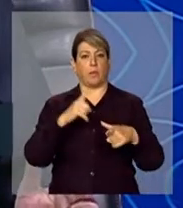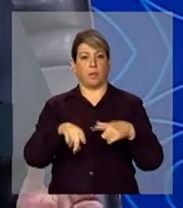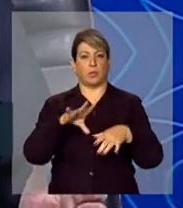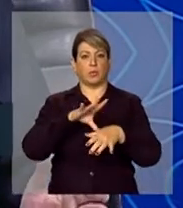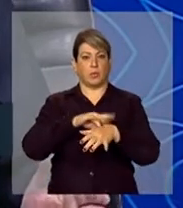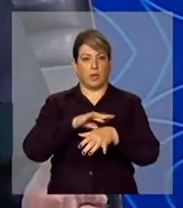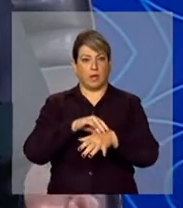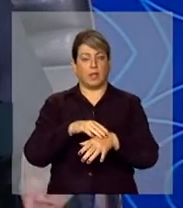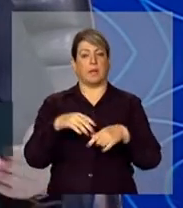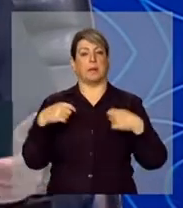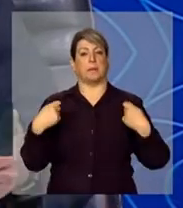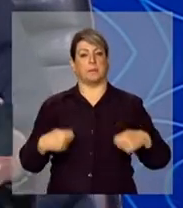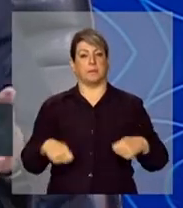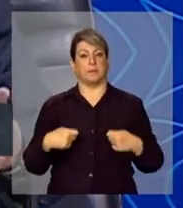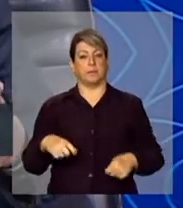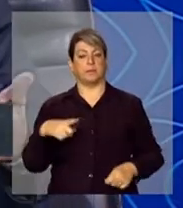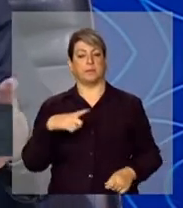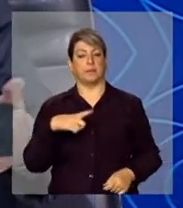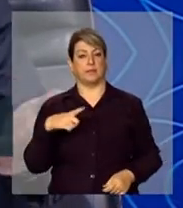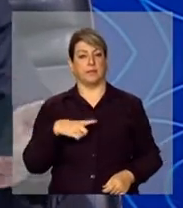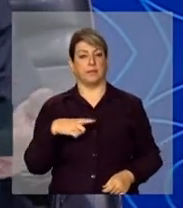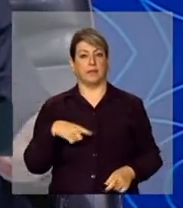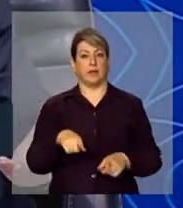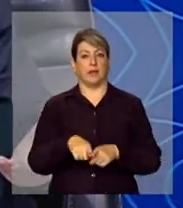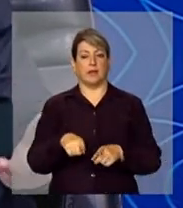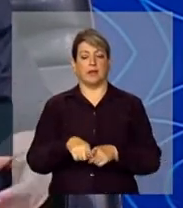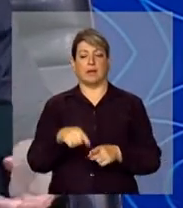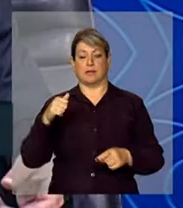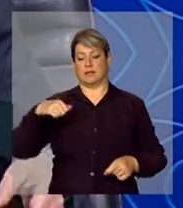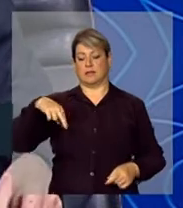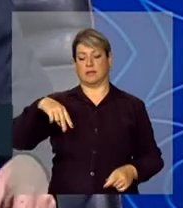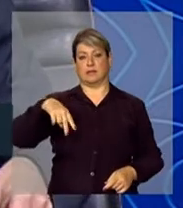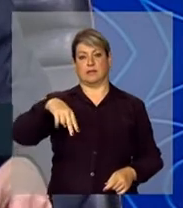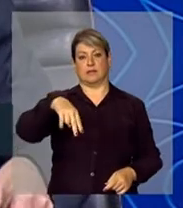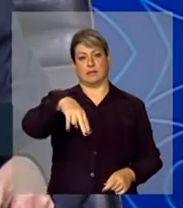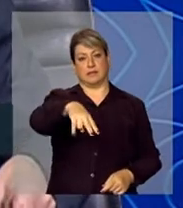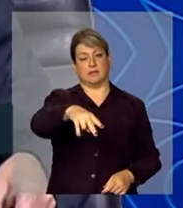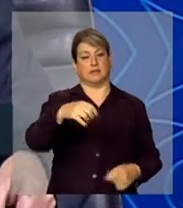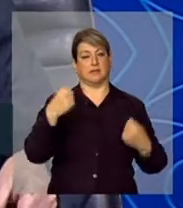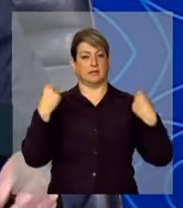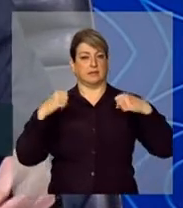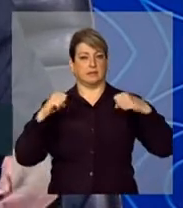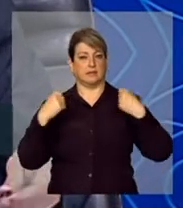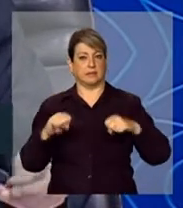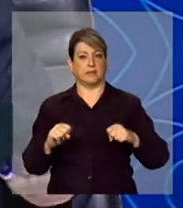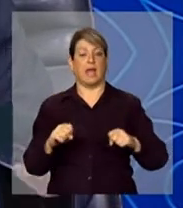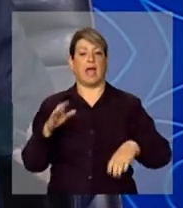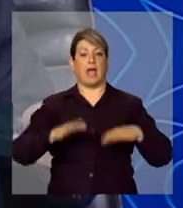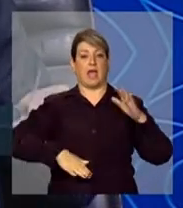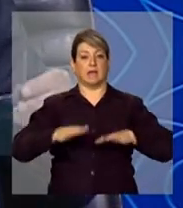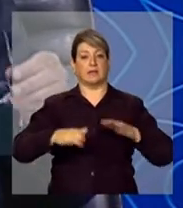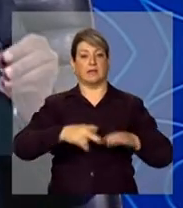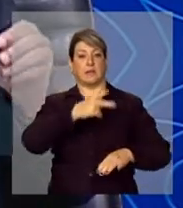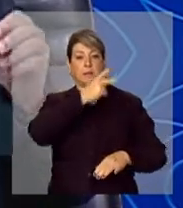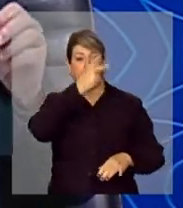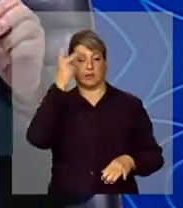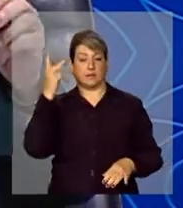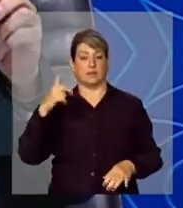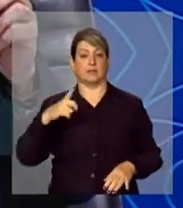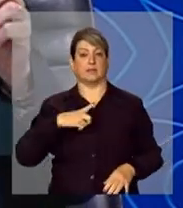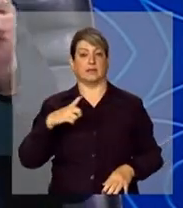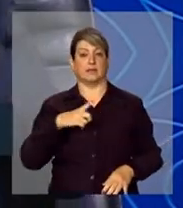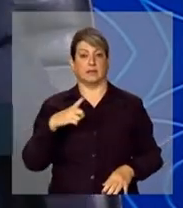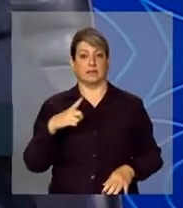esporte de alto rendimento e de uma simples caminhada, como é possível de acontecer quando a atividade